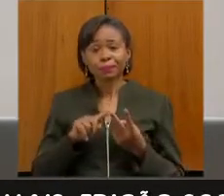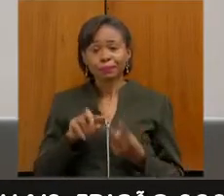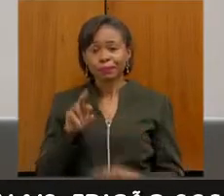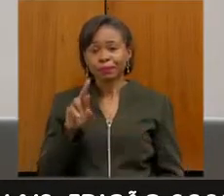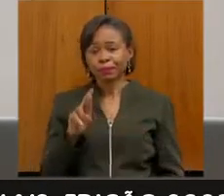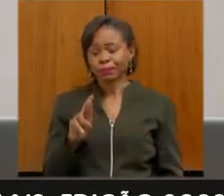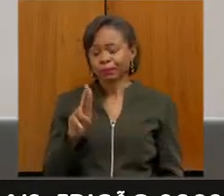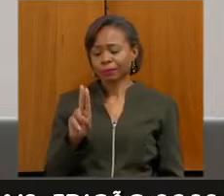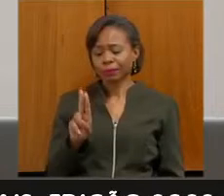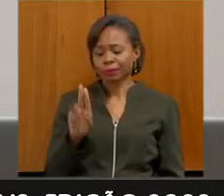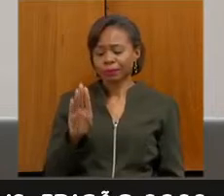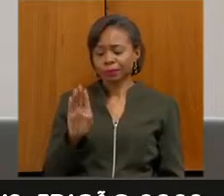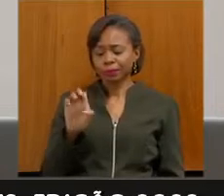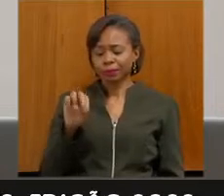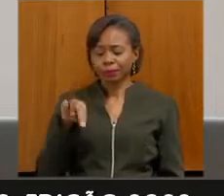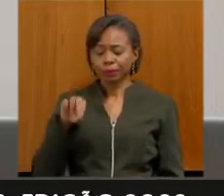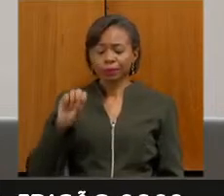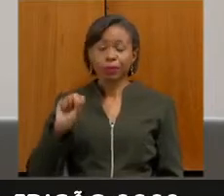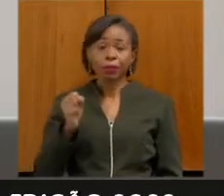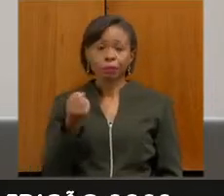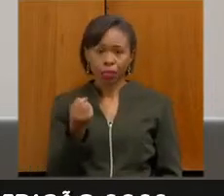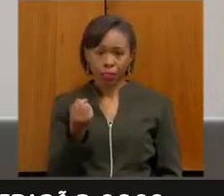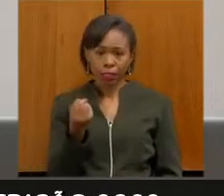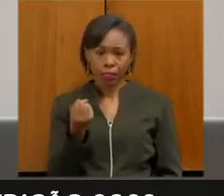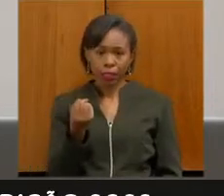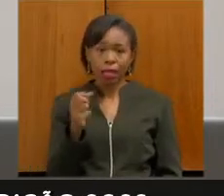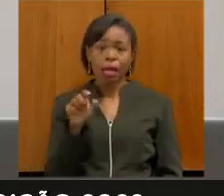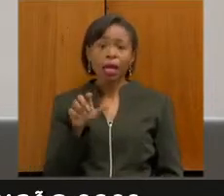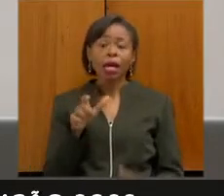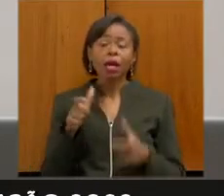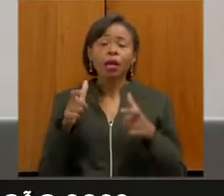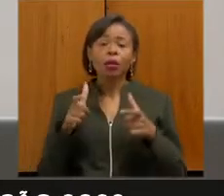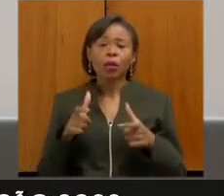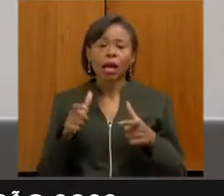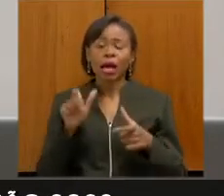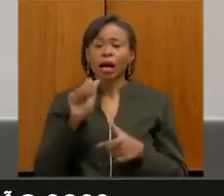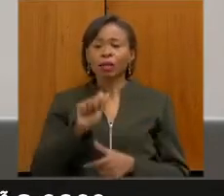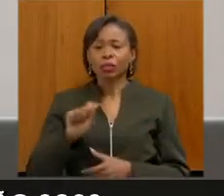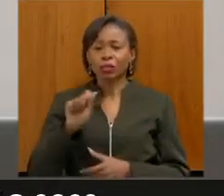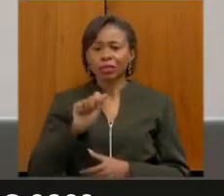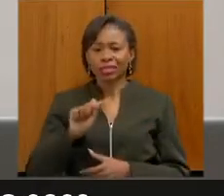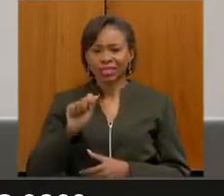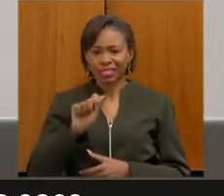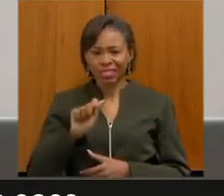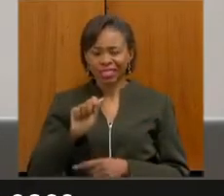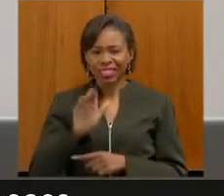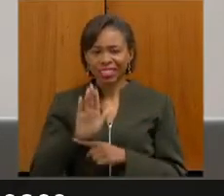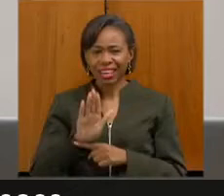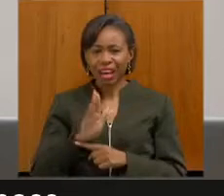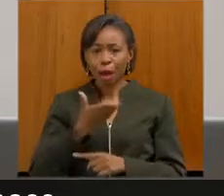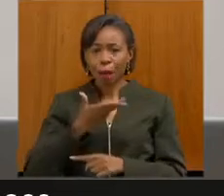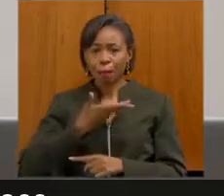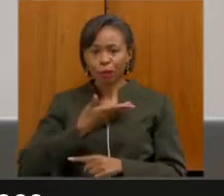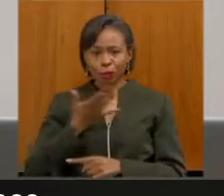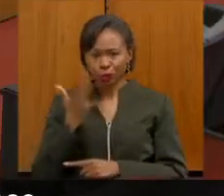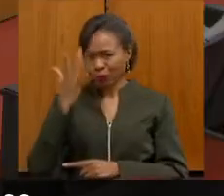Rubens Laureano, que é da Associação Assistencial Amigos do Amanhã. três minutos. Rubens.